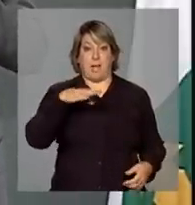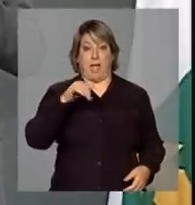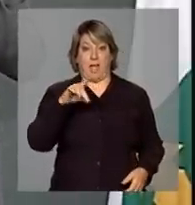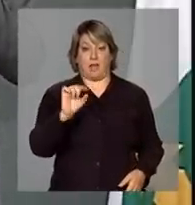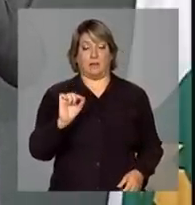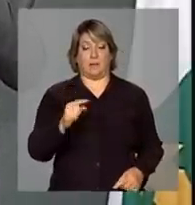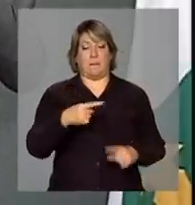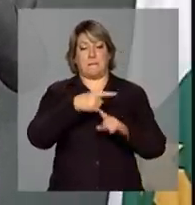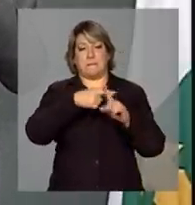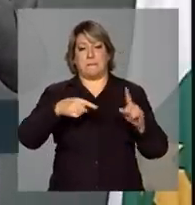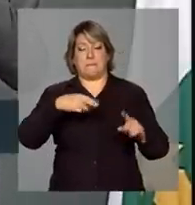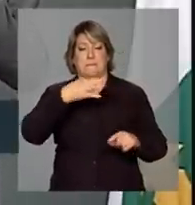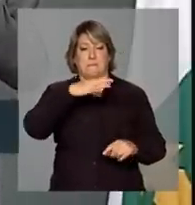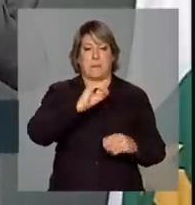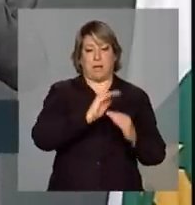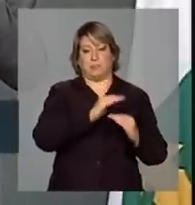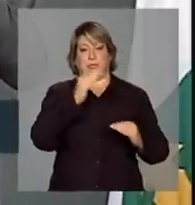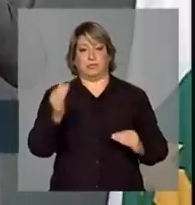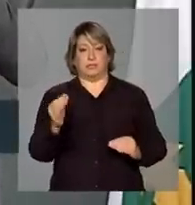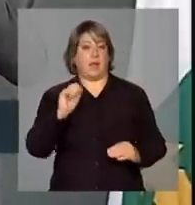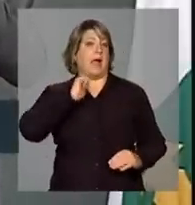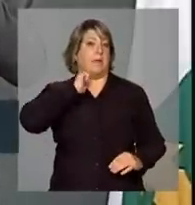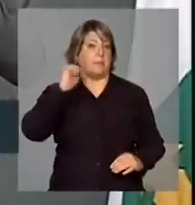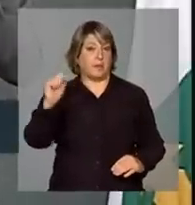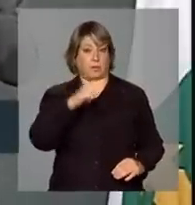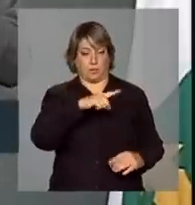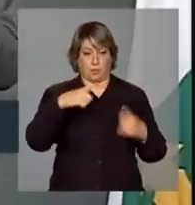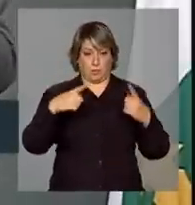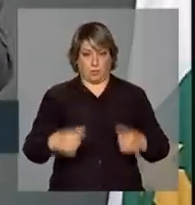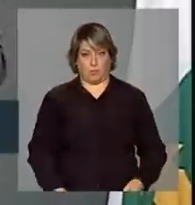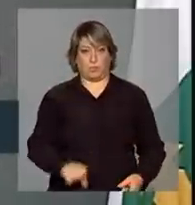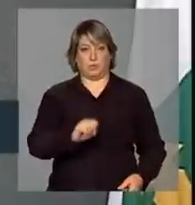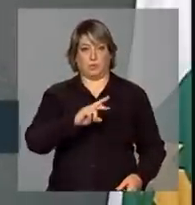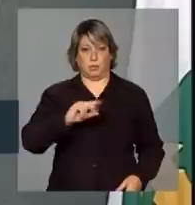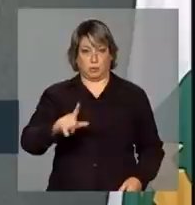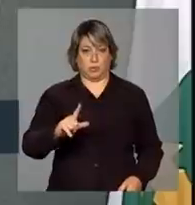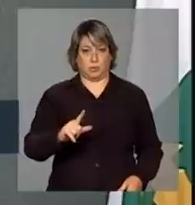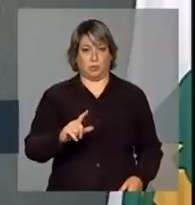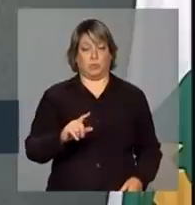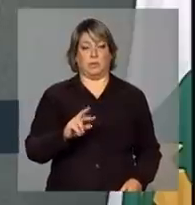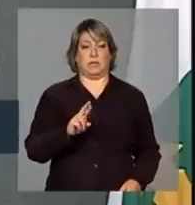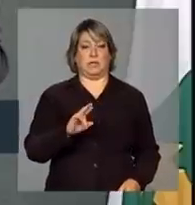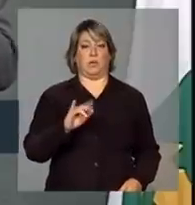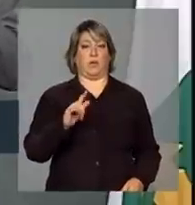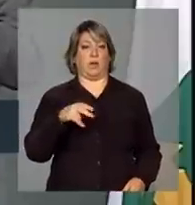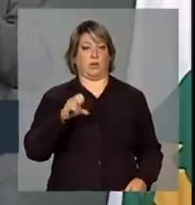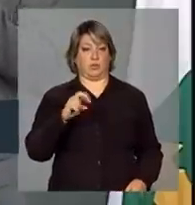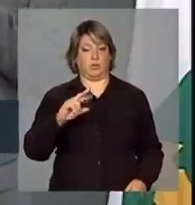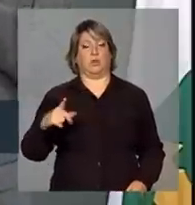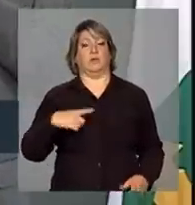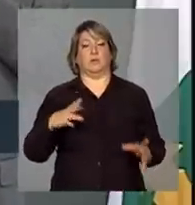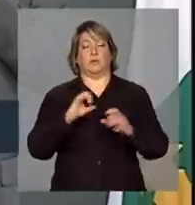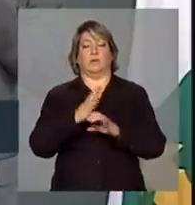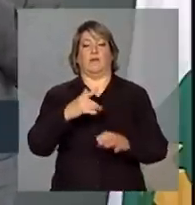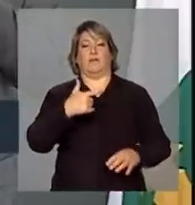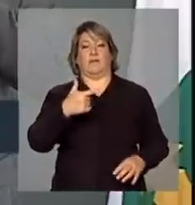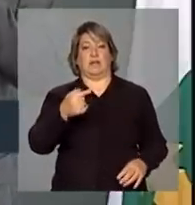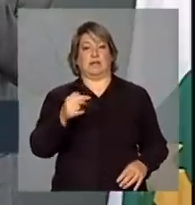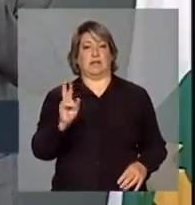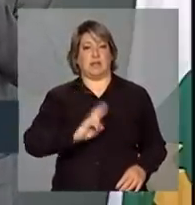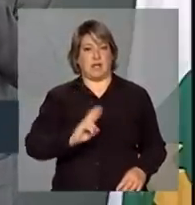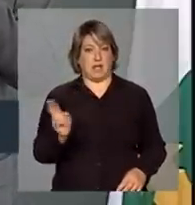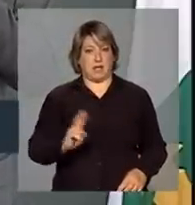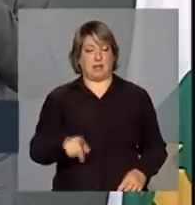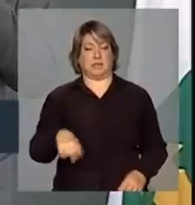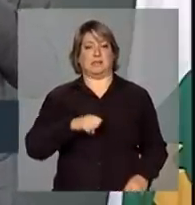metade de março para abril, no Rio Grande do Sul, deveria estar na casa dos R$ 27. E tem se mantido forte,